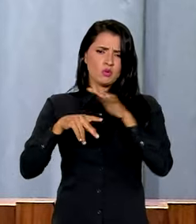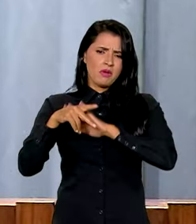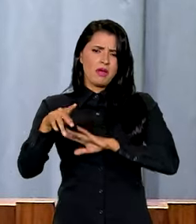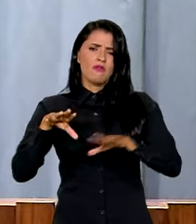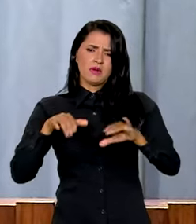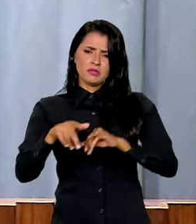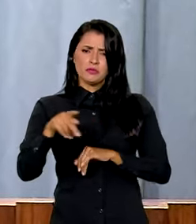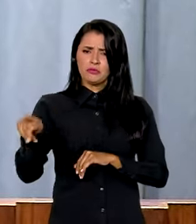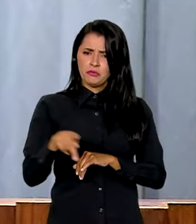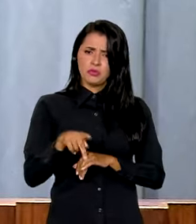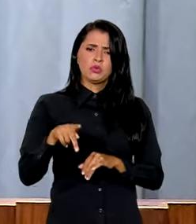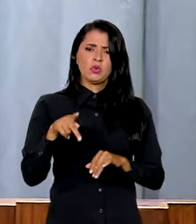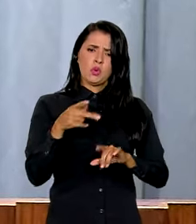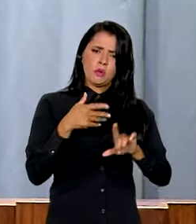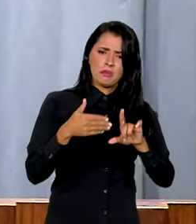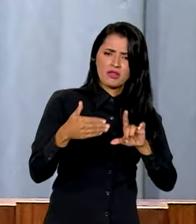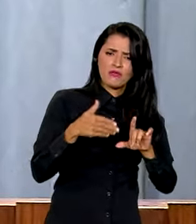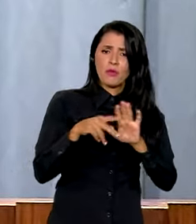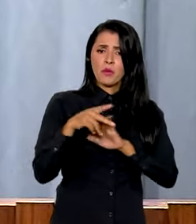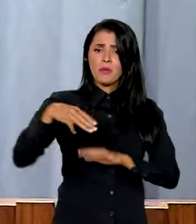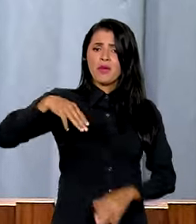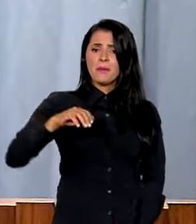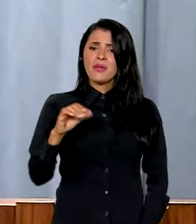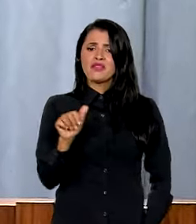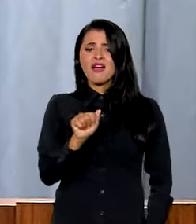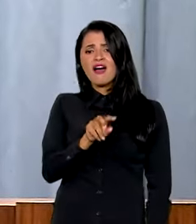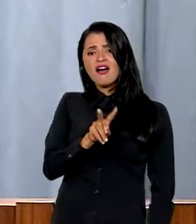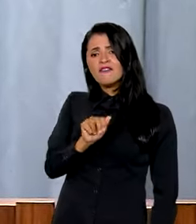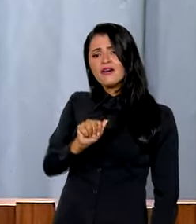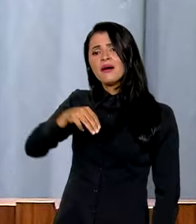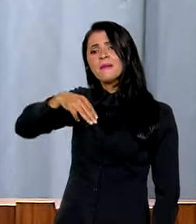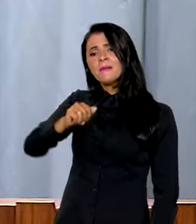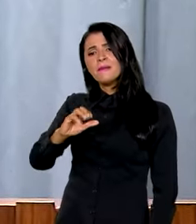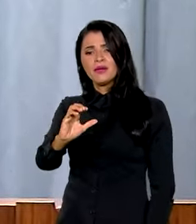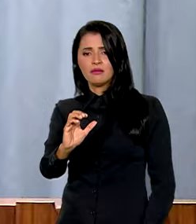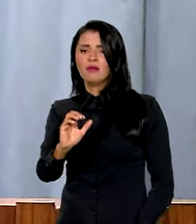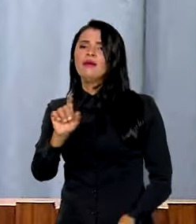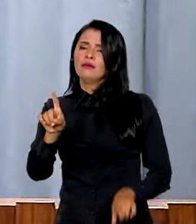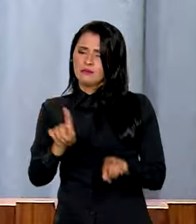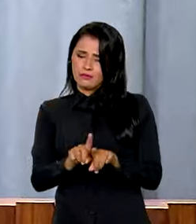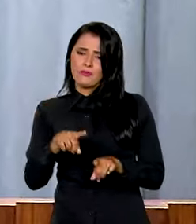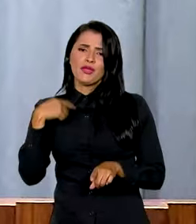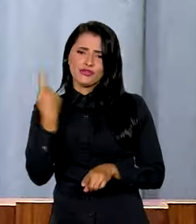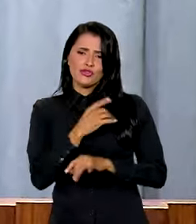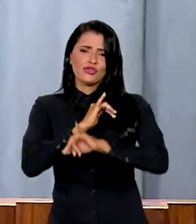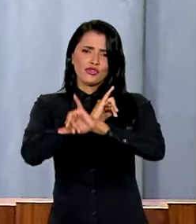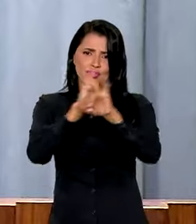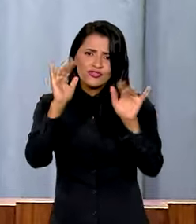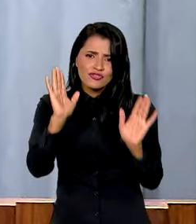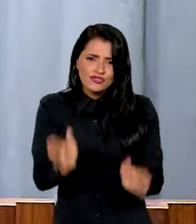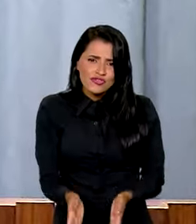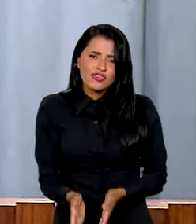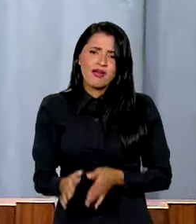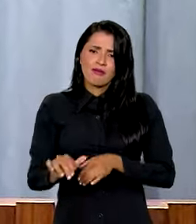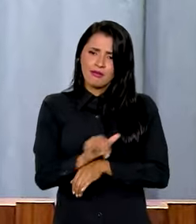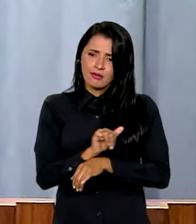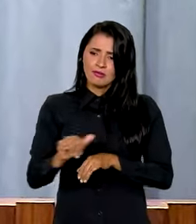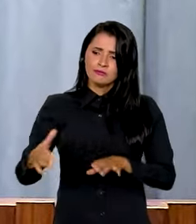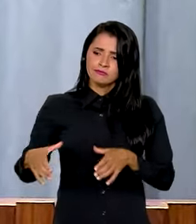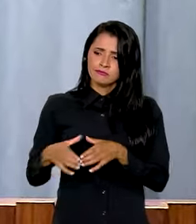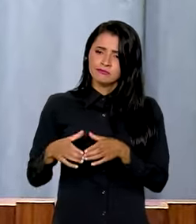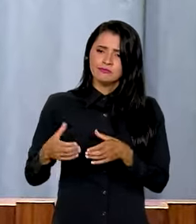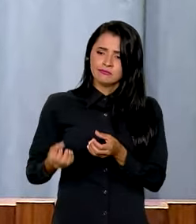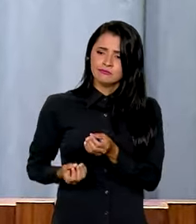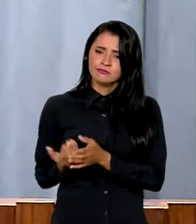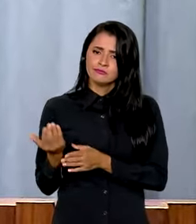a formação de educadores nas plataformas digitais do MEC, no Avamec. Então, isso também já são, nós estamos anunciando aqui como ações conjuntas construídas a